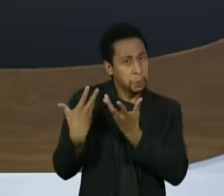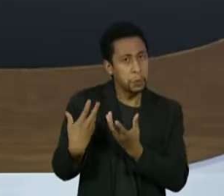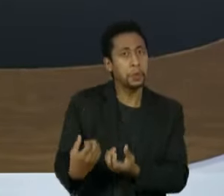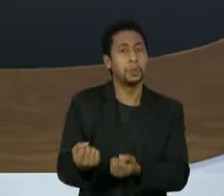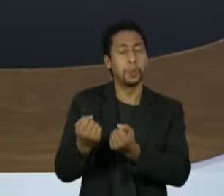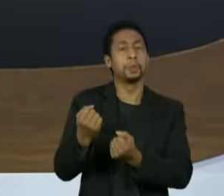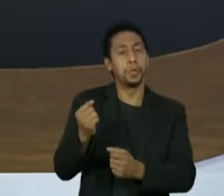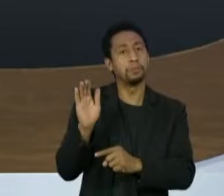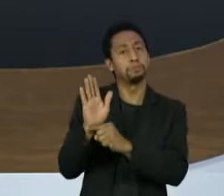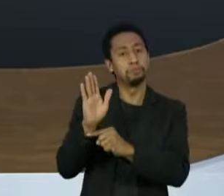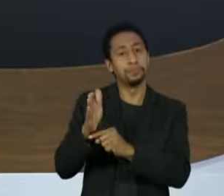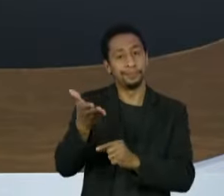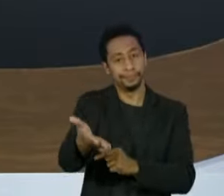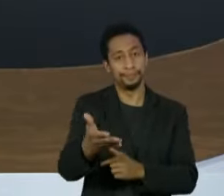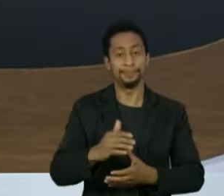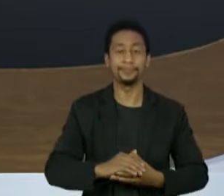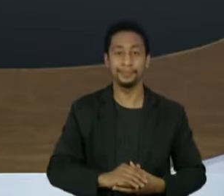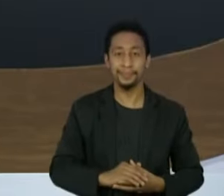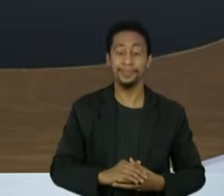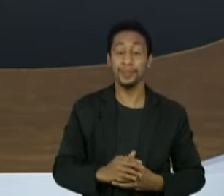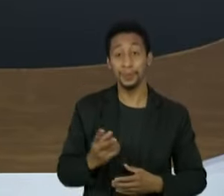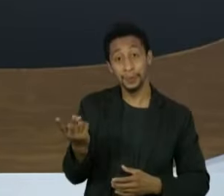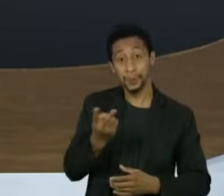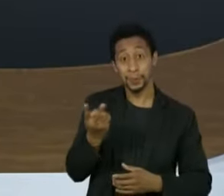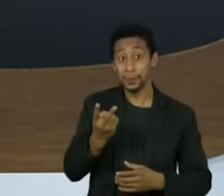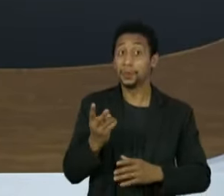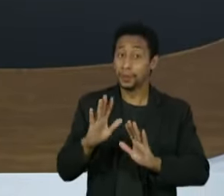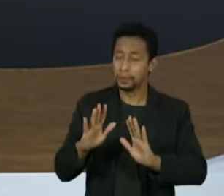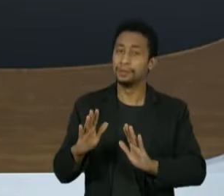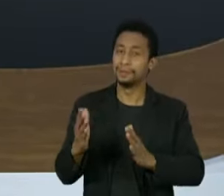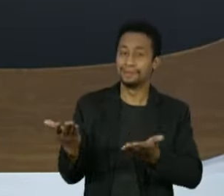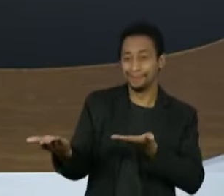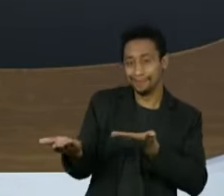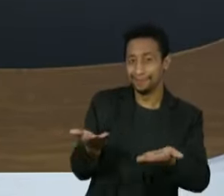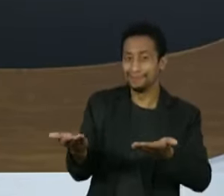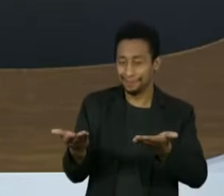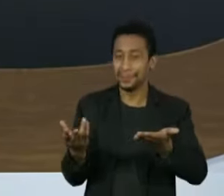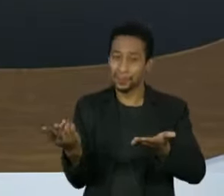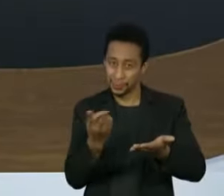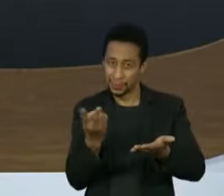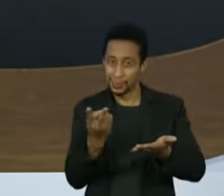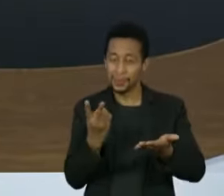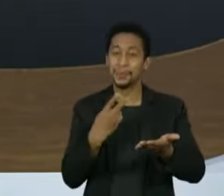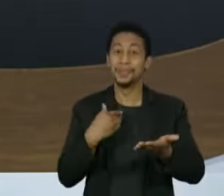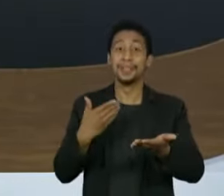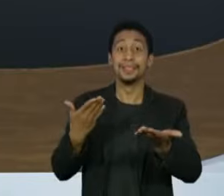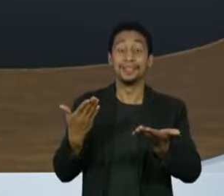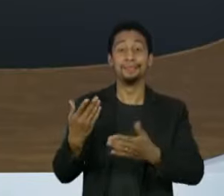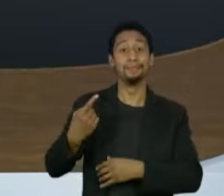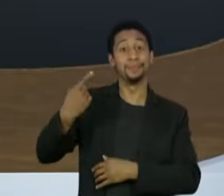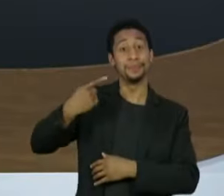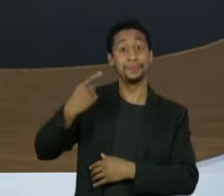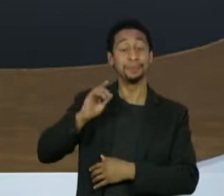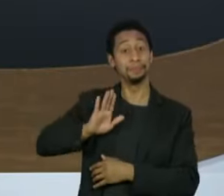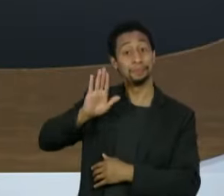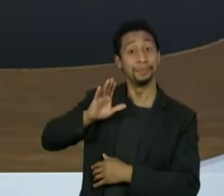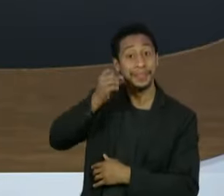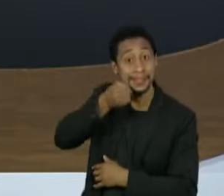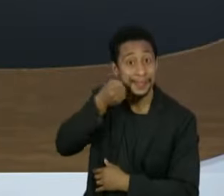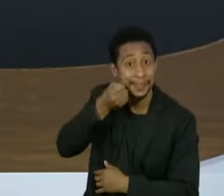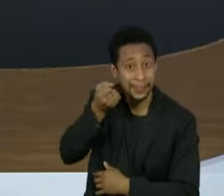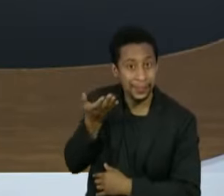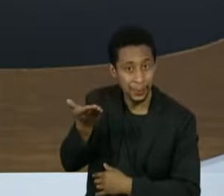de protagonistas. Eles têm outras características em comum. Ambos estão no primeiro mandato como senadores,